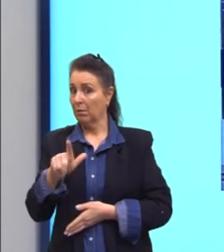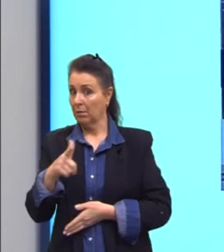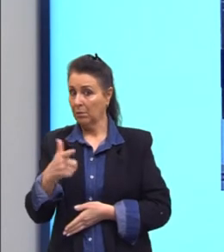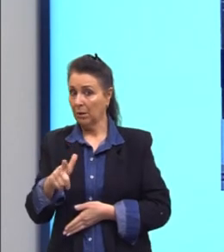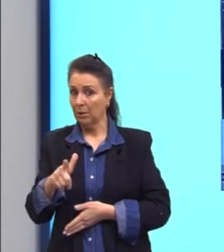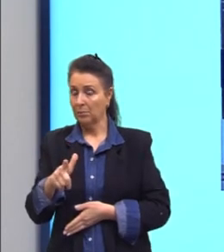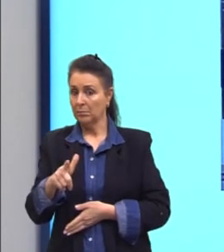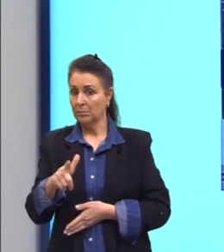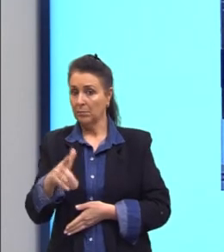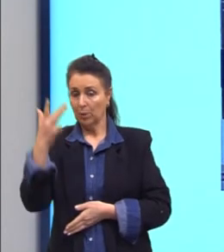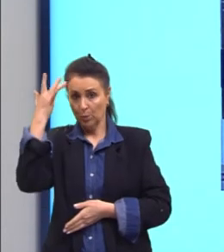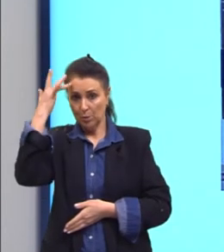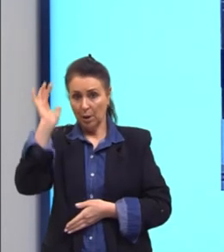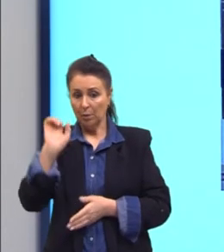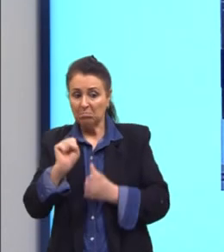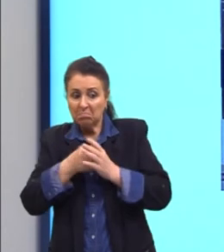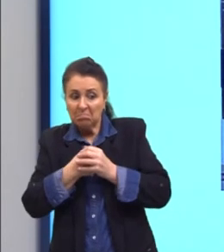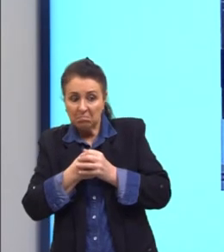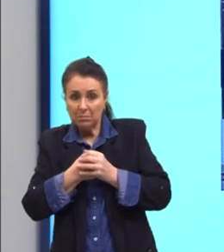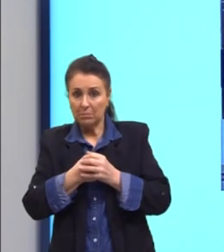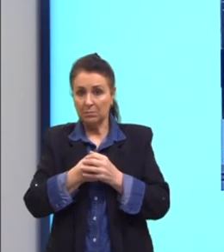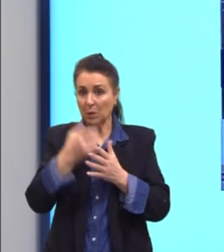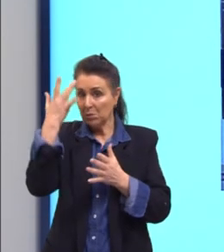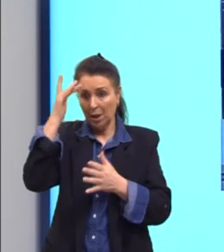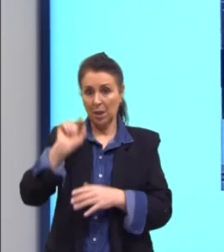indefinido ou indeterminado.